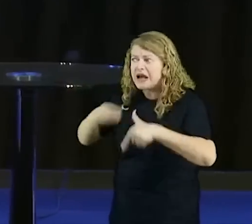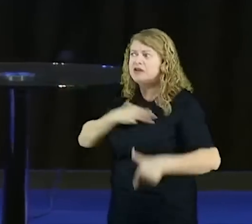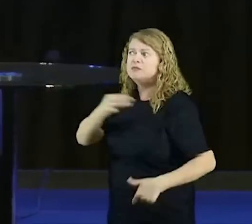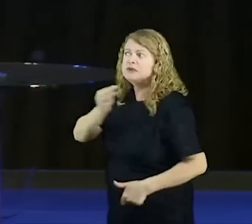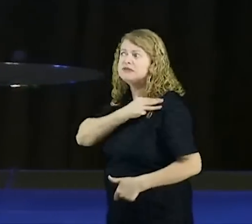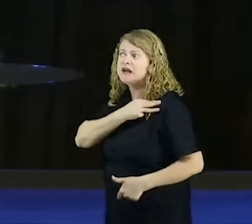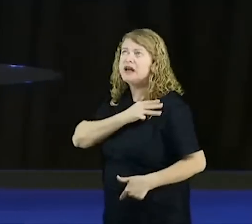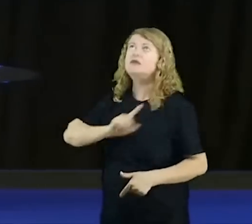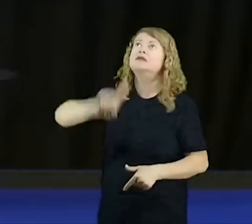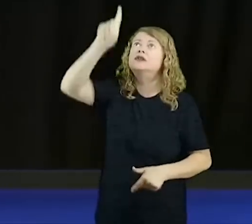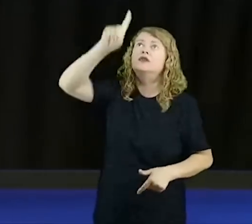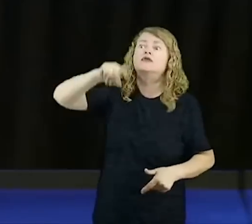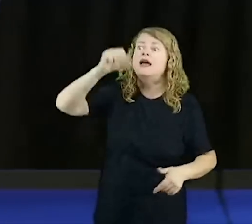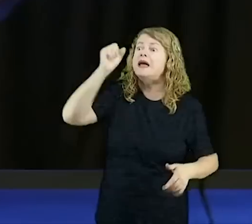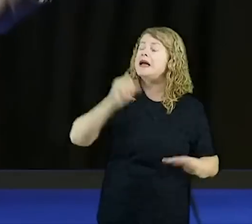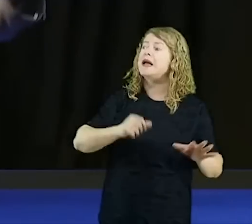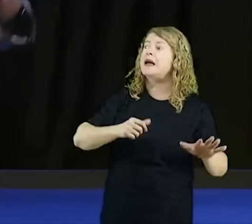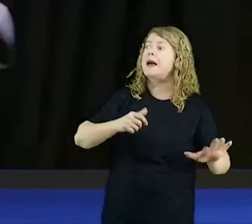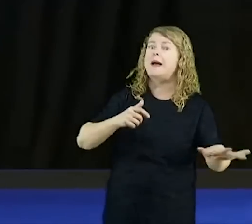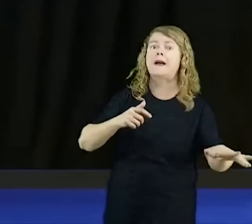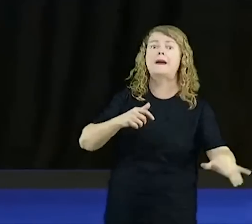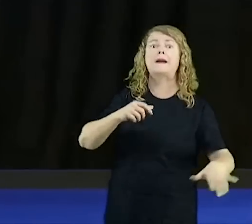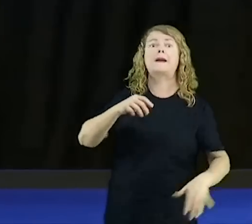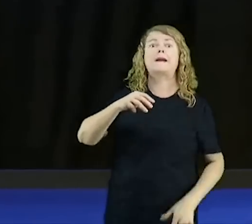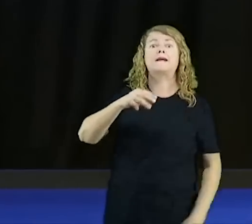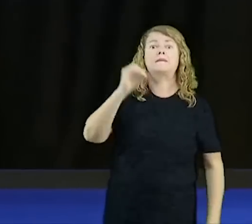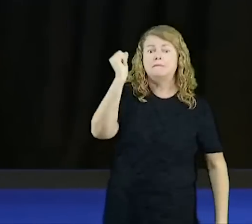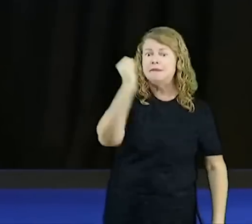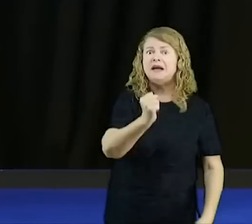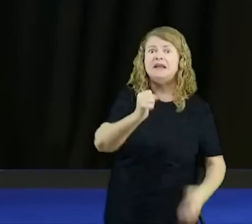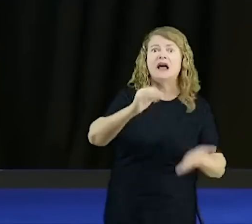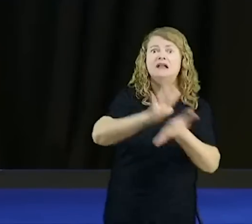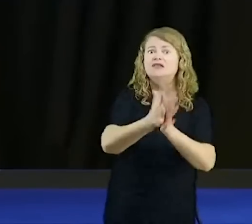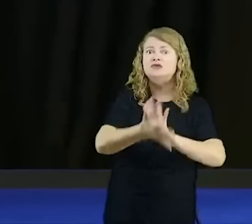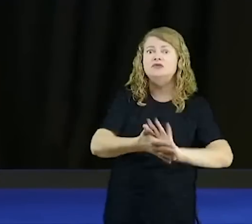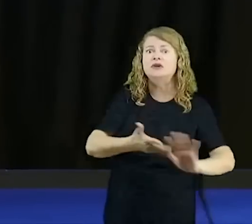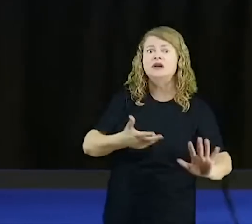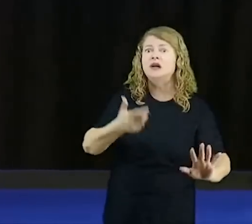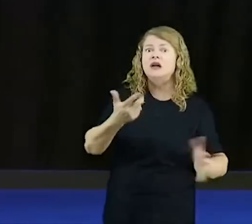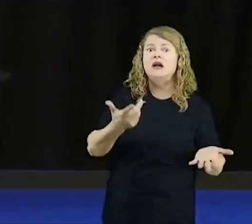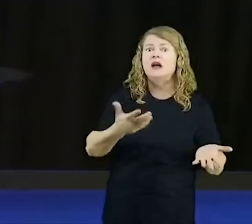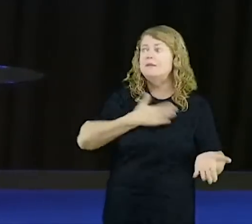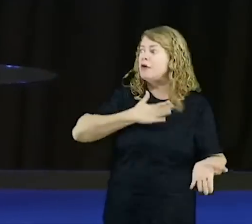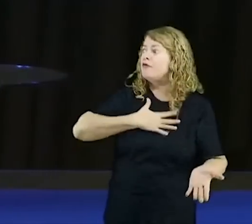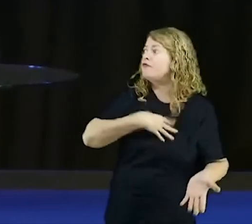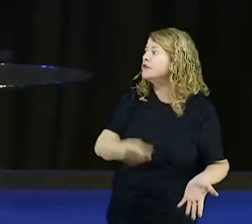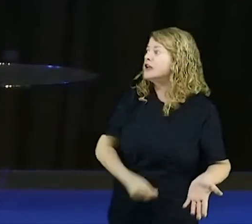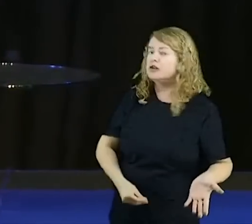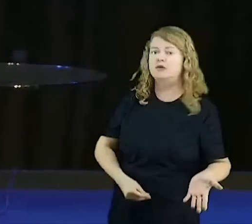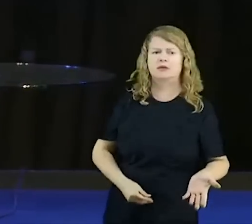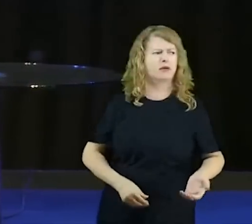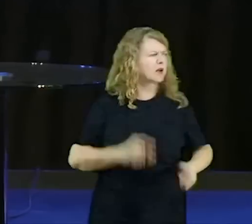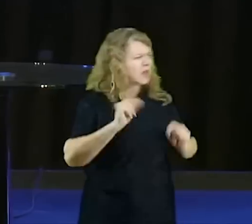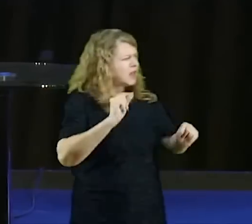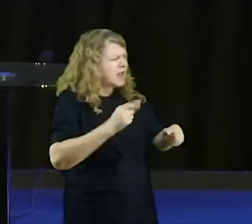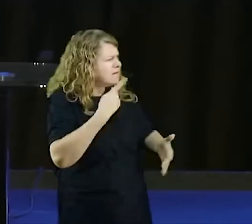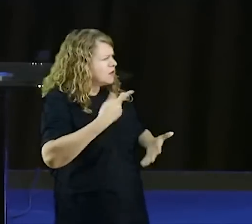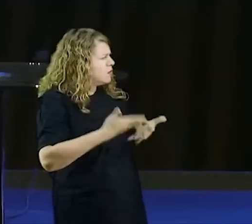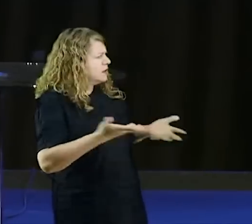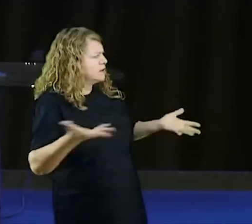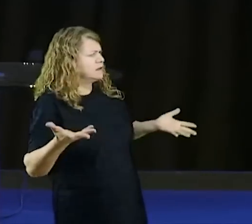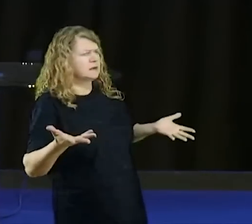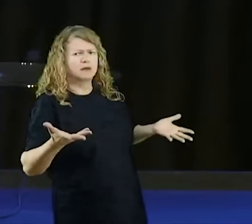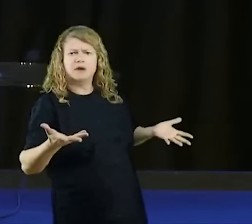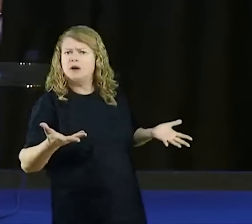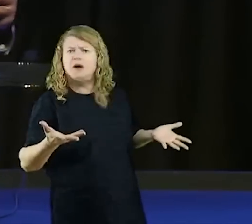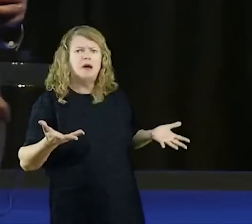essa bobagem para você? É justamente o contrário, Deus matou Jesus, na verdade Jesus, ele morreu pelos